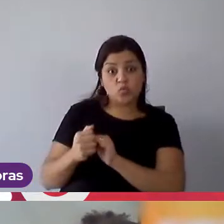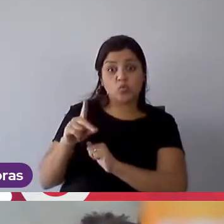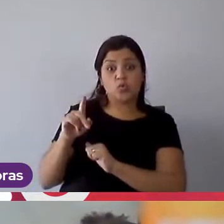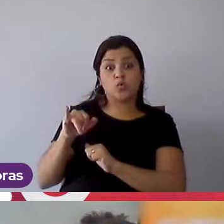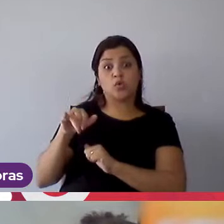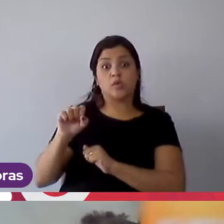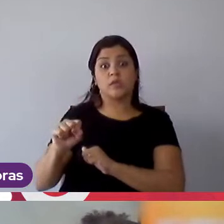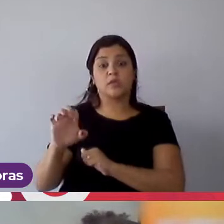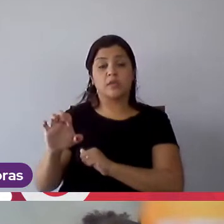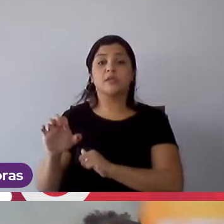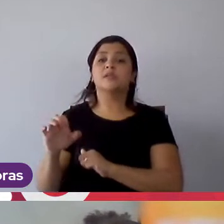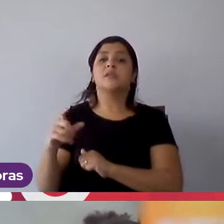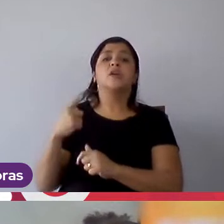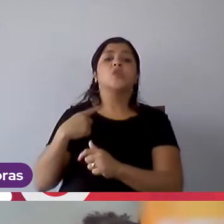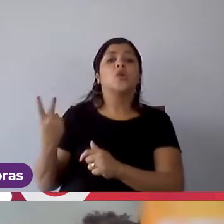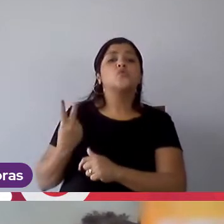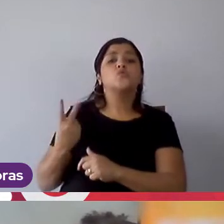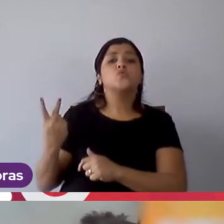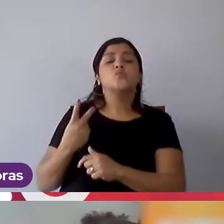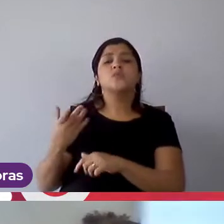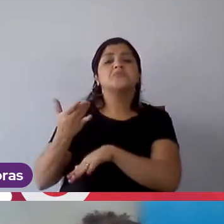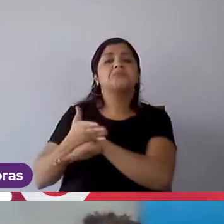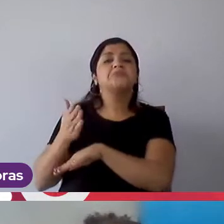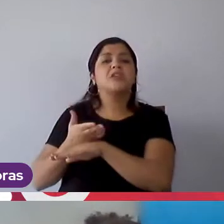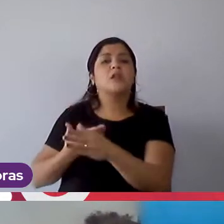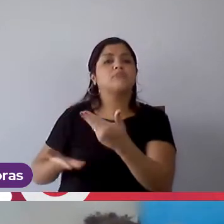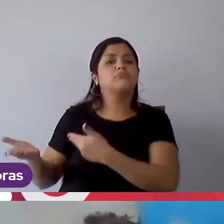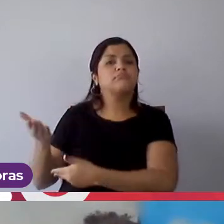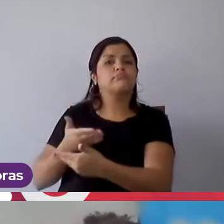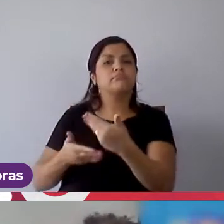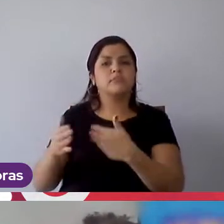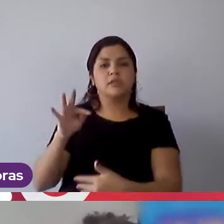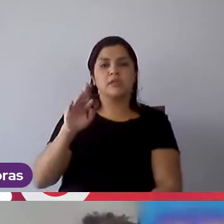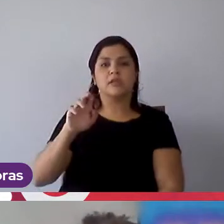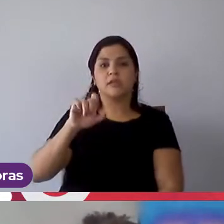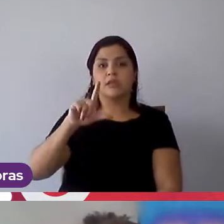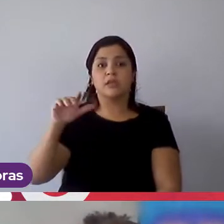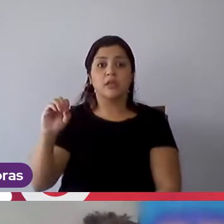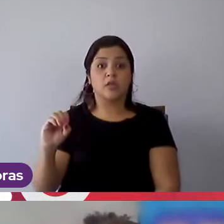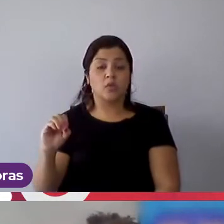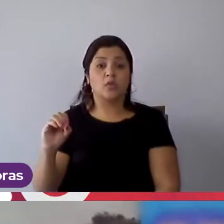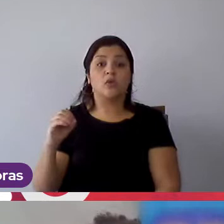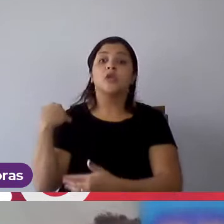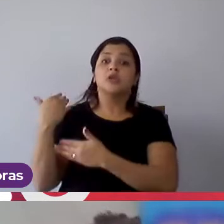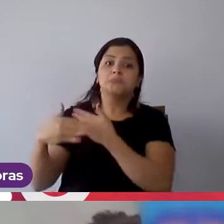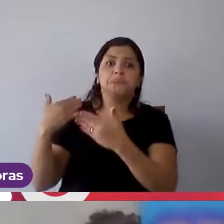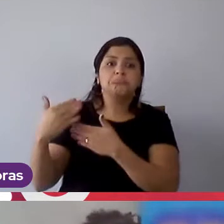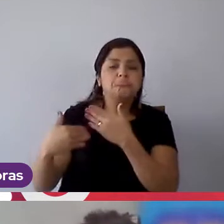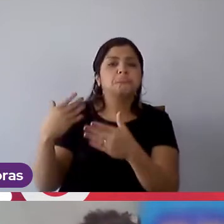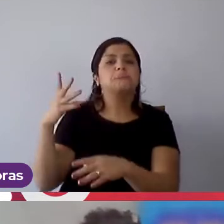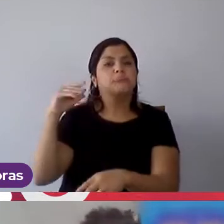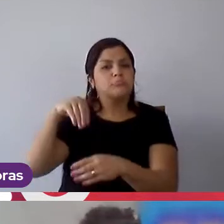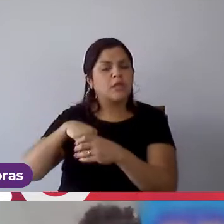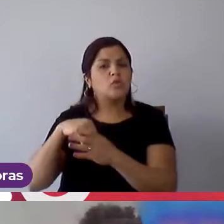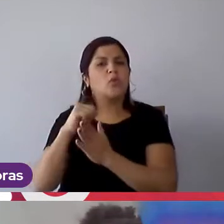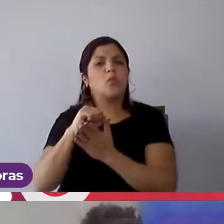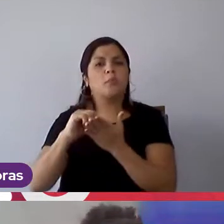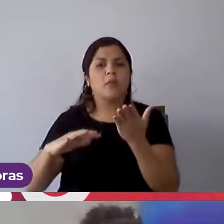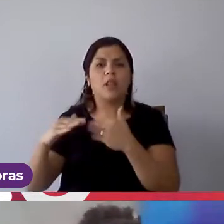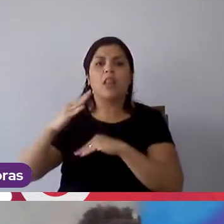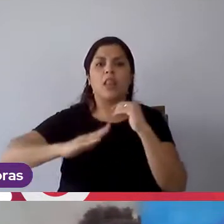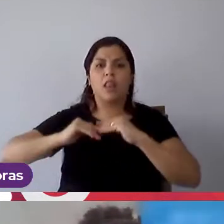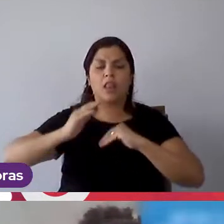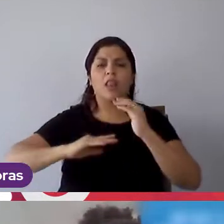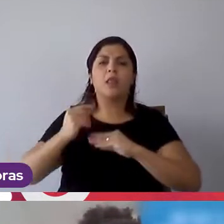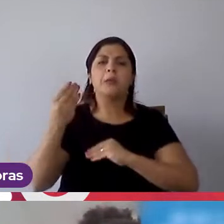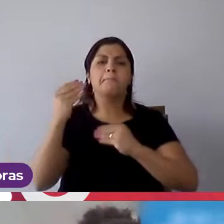minha par, que é a Denise, nós desenvolvemos o Trello, a gente abriu o Trello e colocou todas as nossas atividades lá e colocamos os nossos